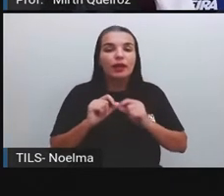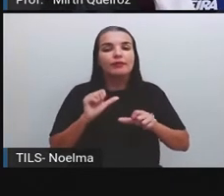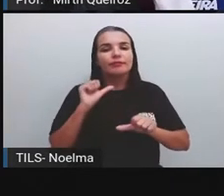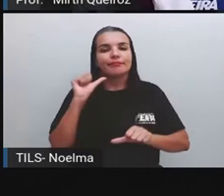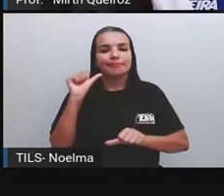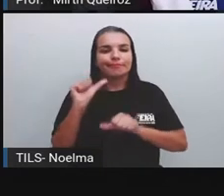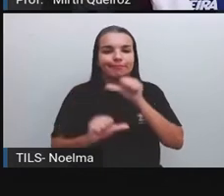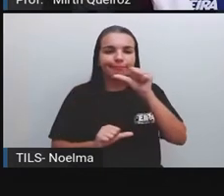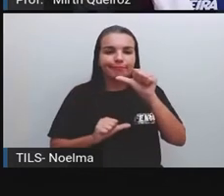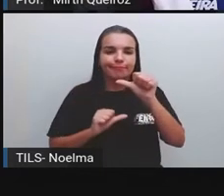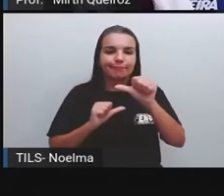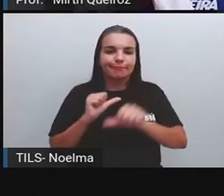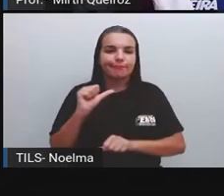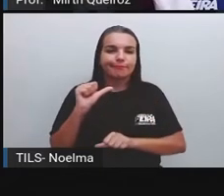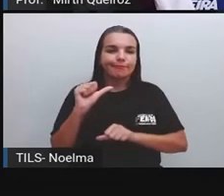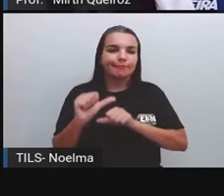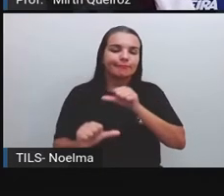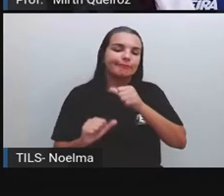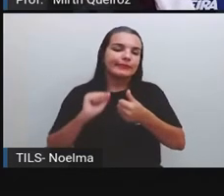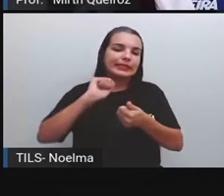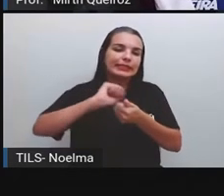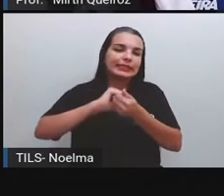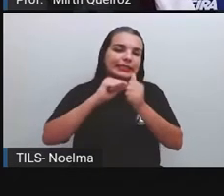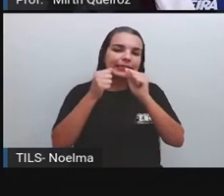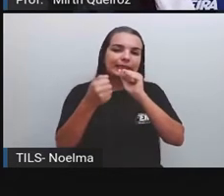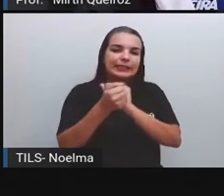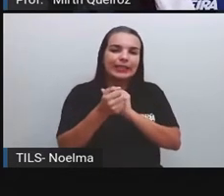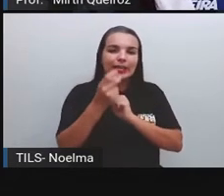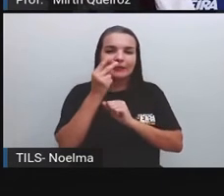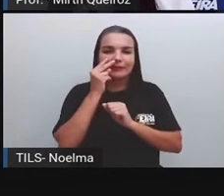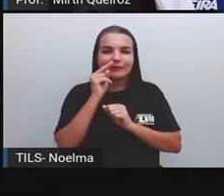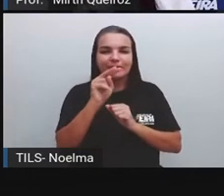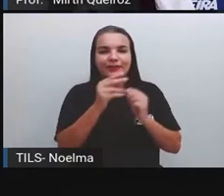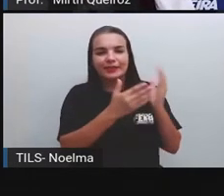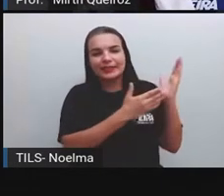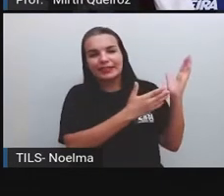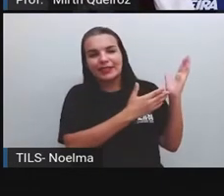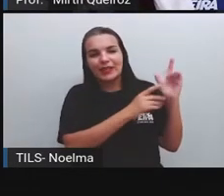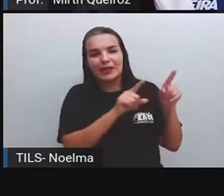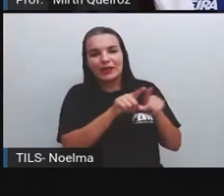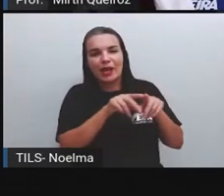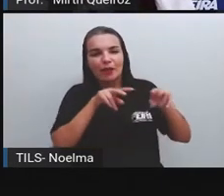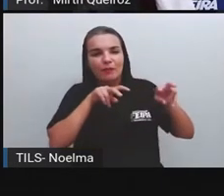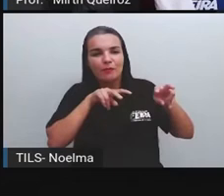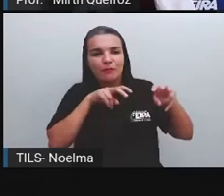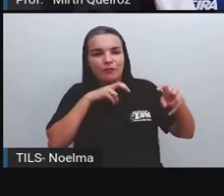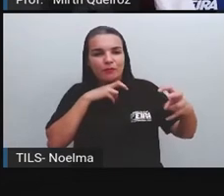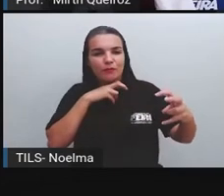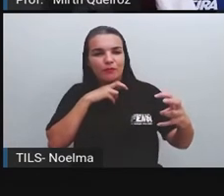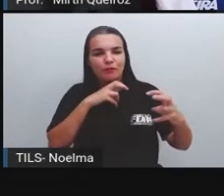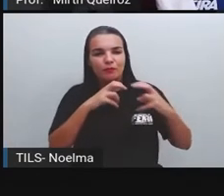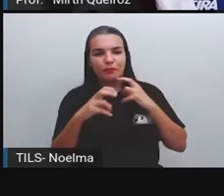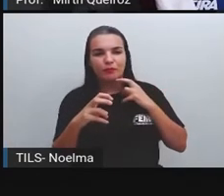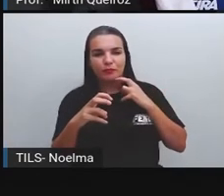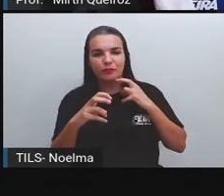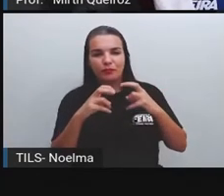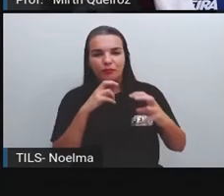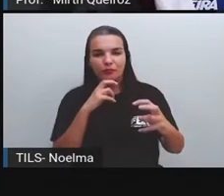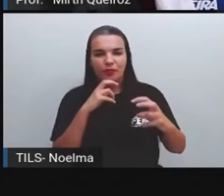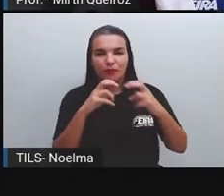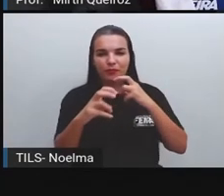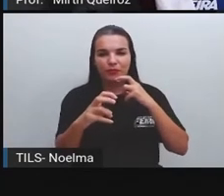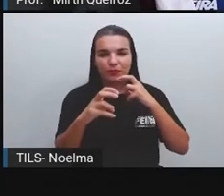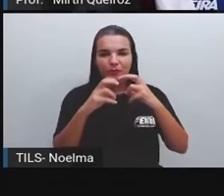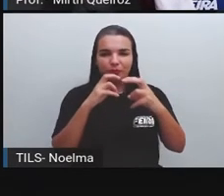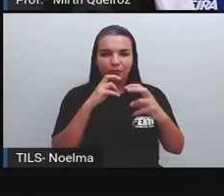Nós podemos ver aqui o trem passando, né? Foi construído aí um trilho nessa floresta, para